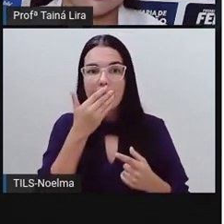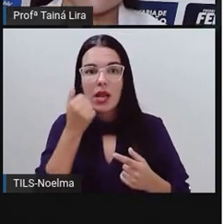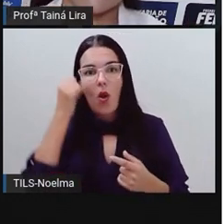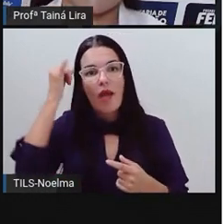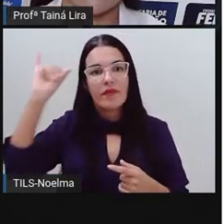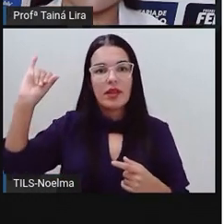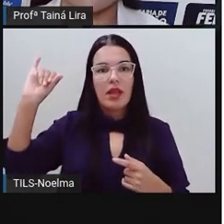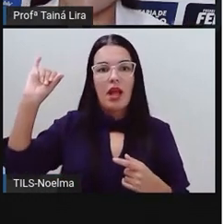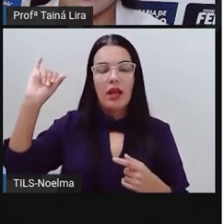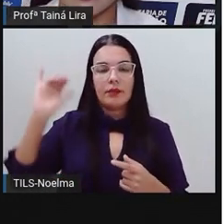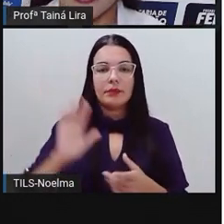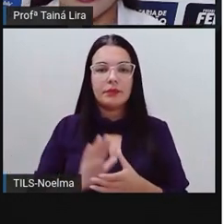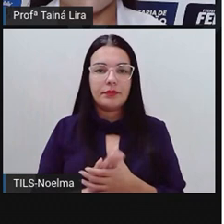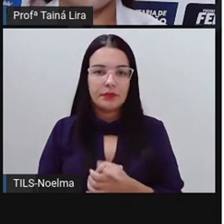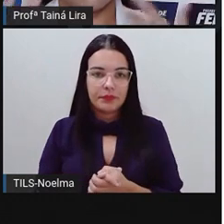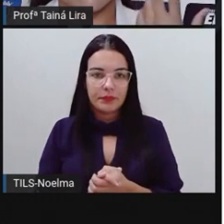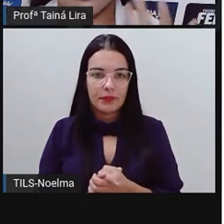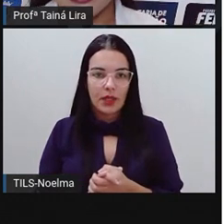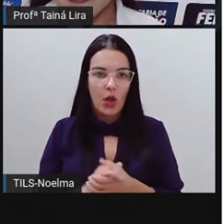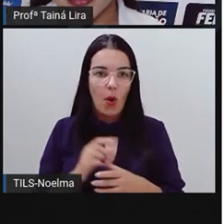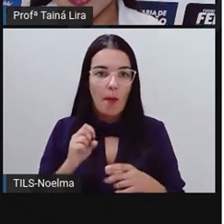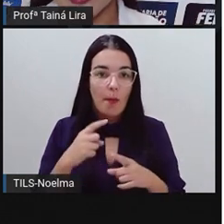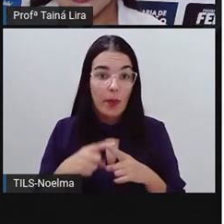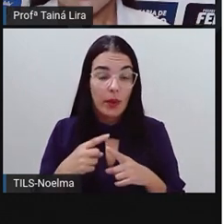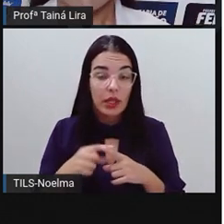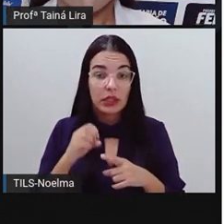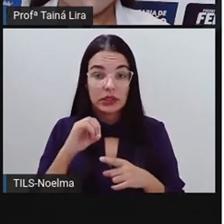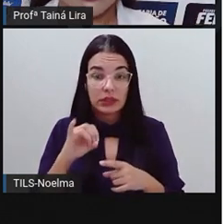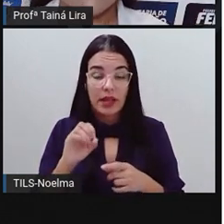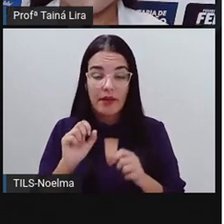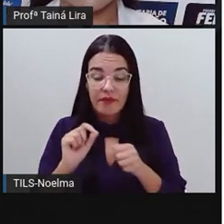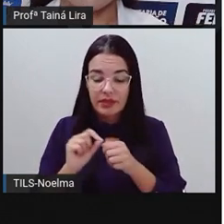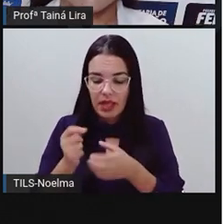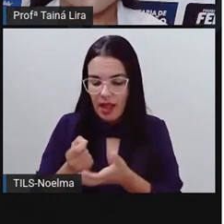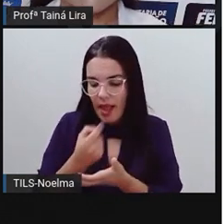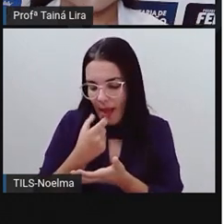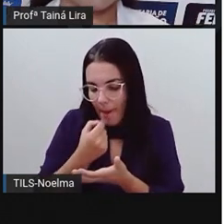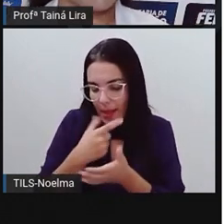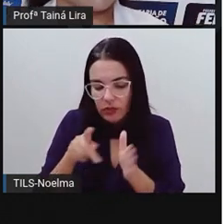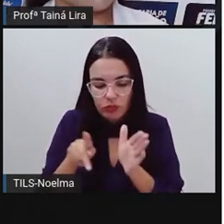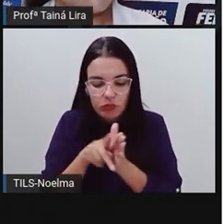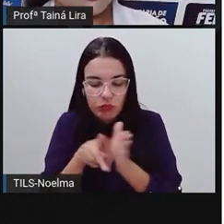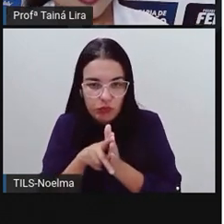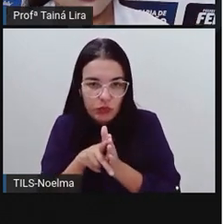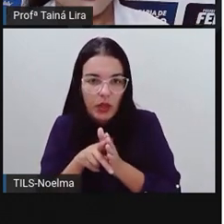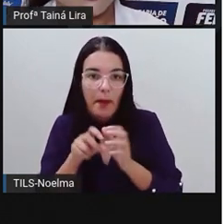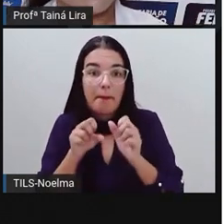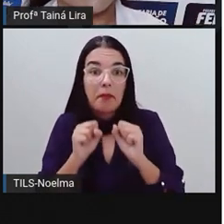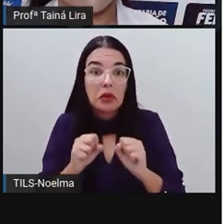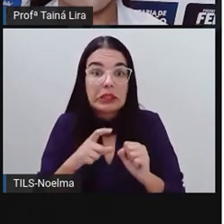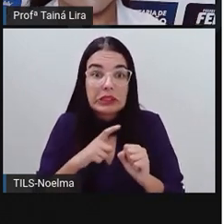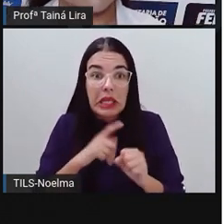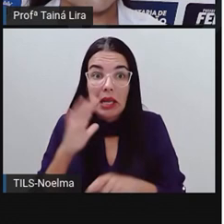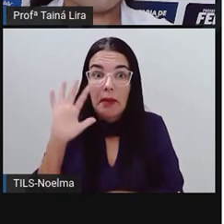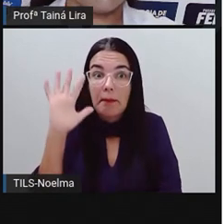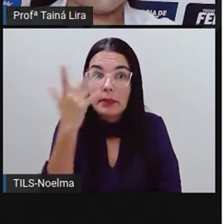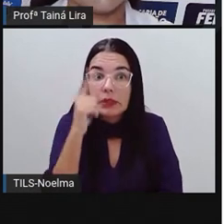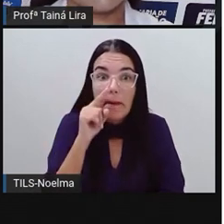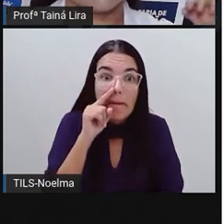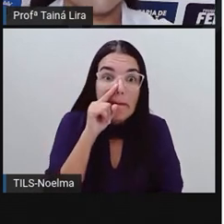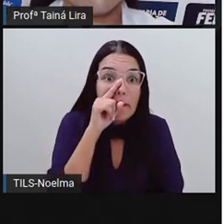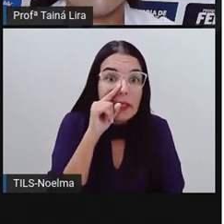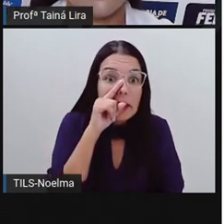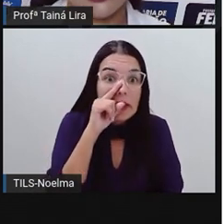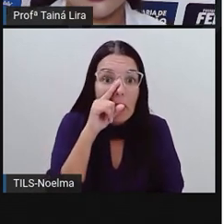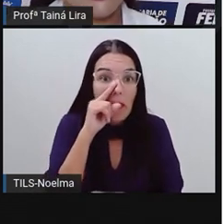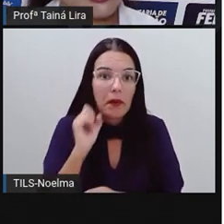a gente pode pegar ali e fazer remédio. Porque existem plantas que podem ser tóxicas, então não é toda folhinha que